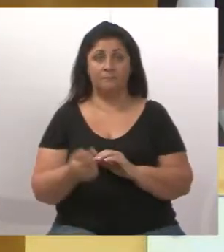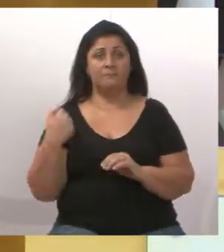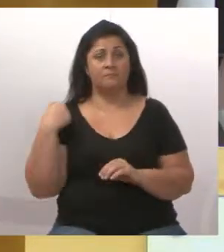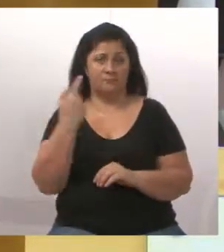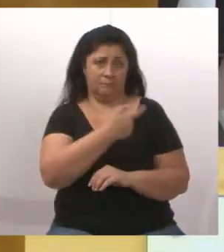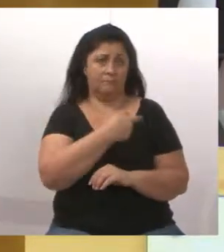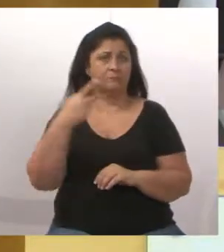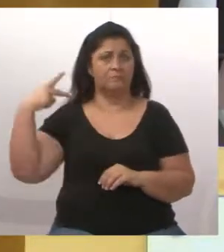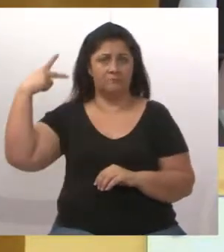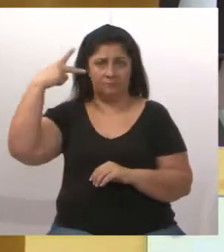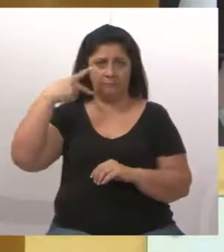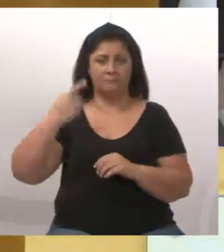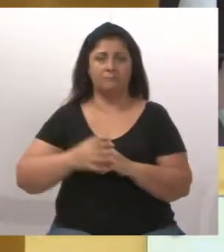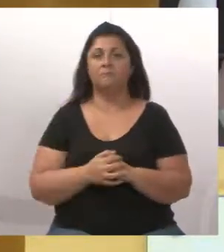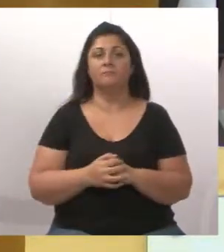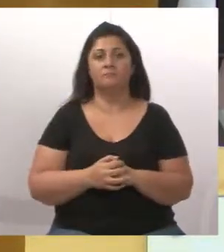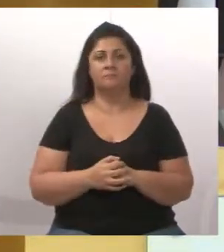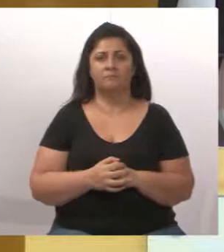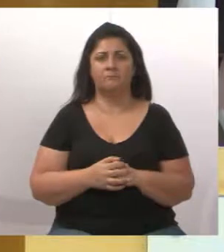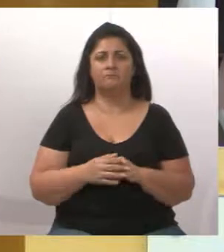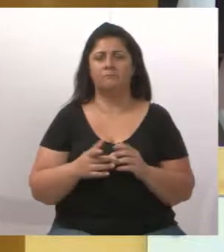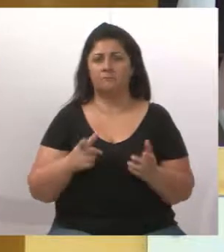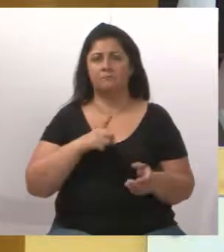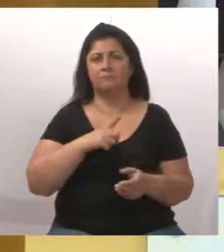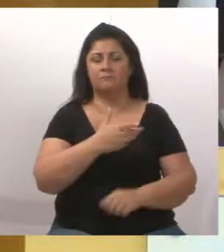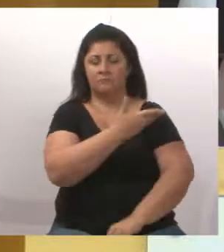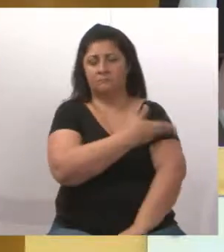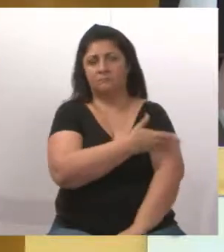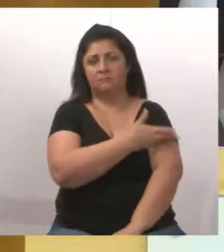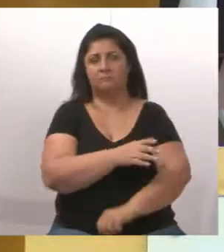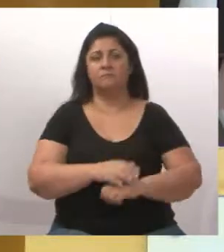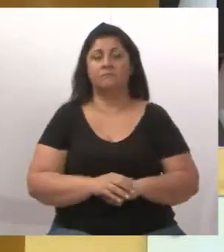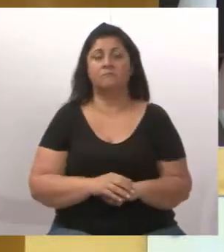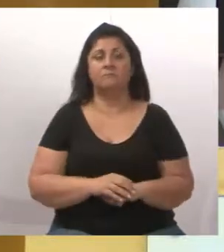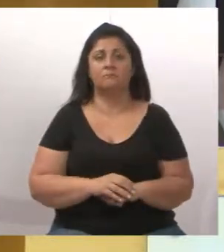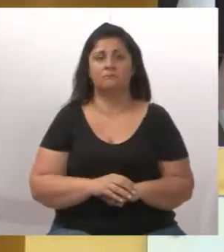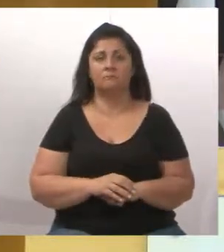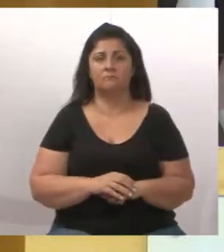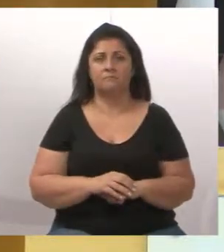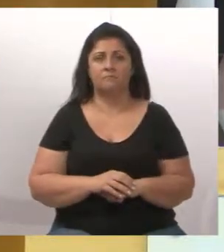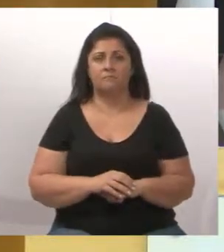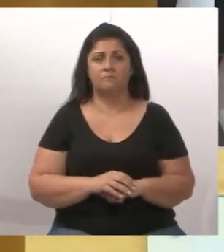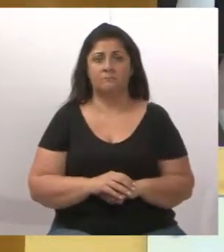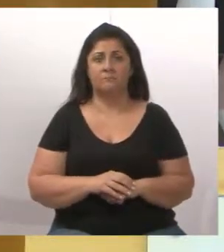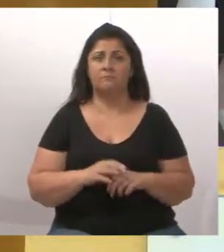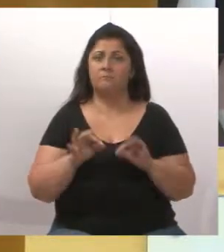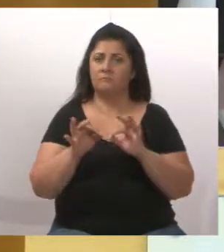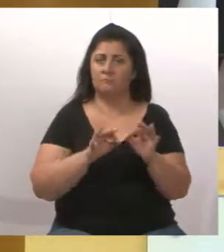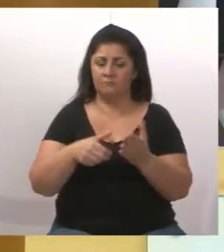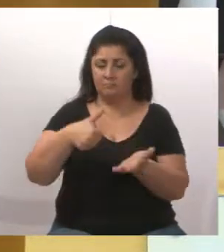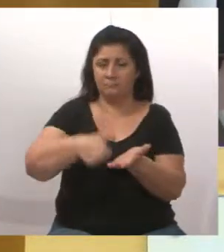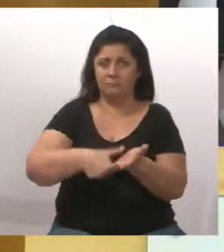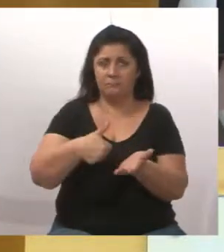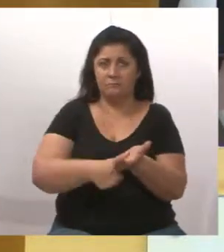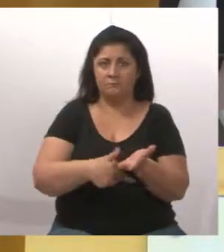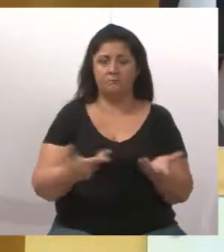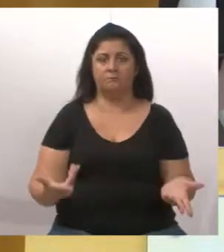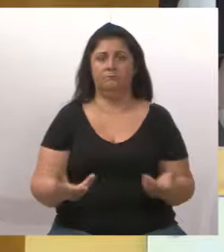como vereador, pelo menos eu tenho esse hábito no gabinete, de fazer o quê? Fazer documentos